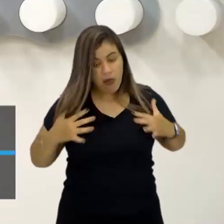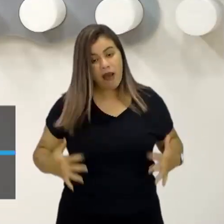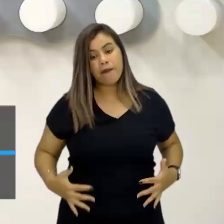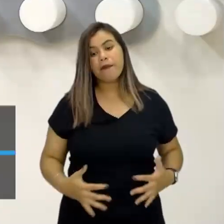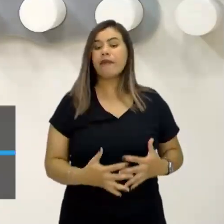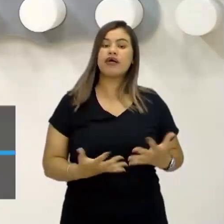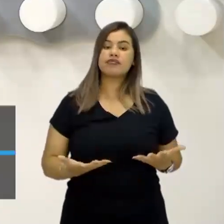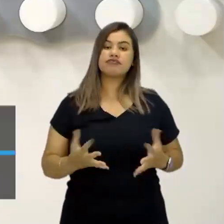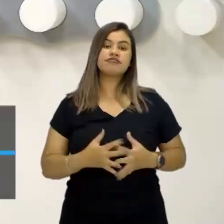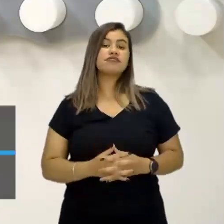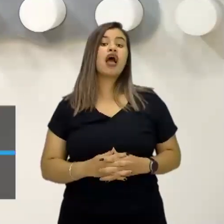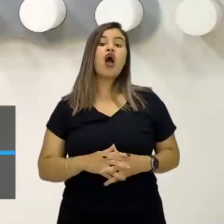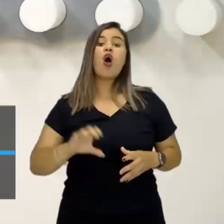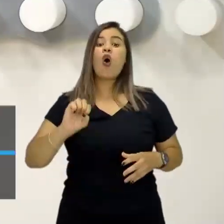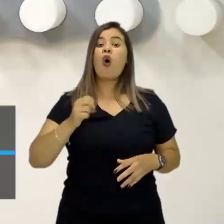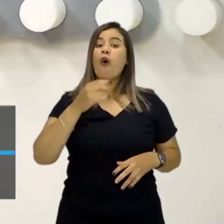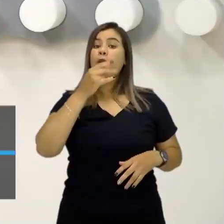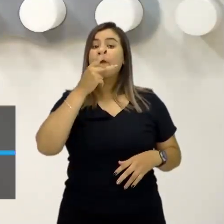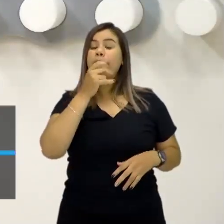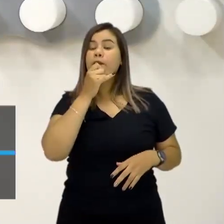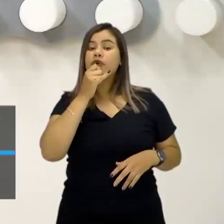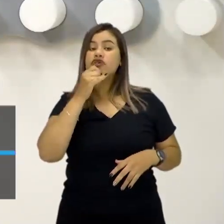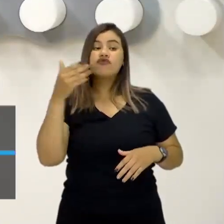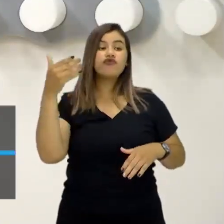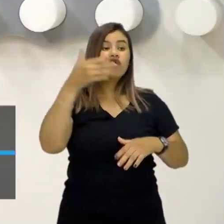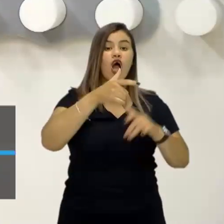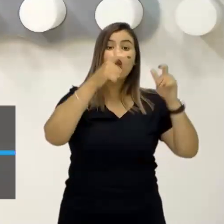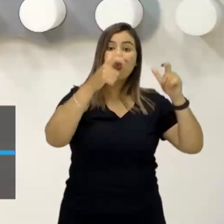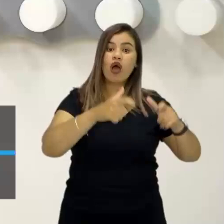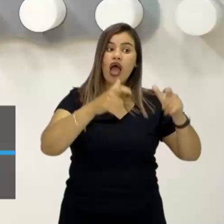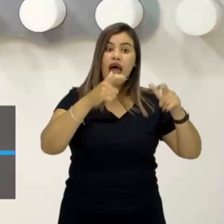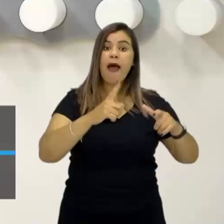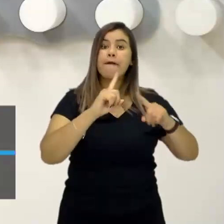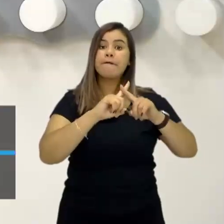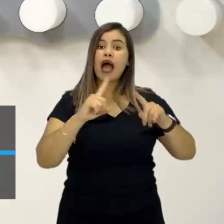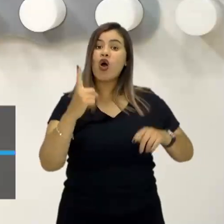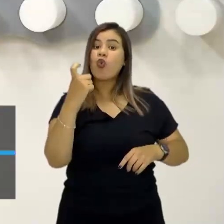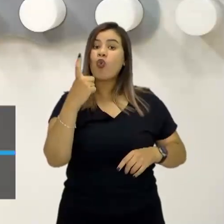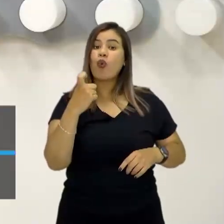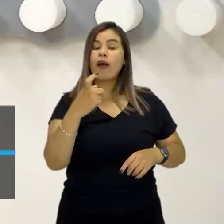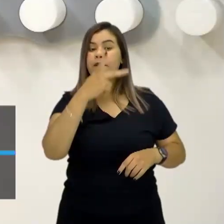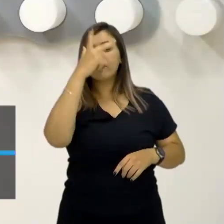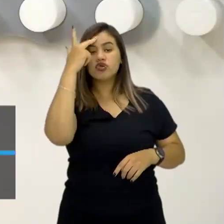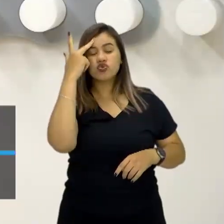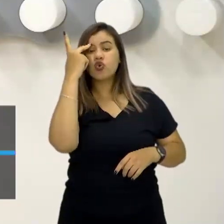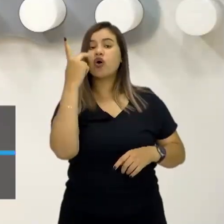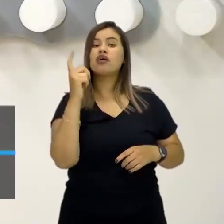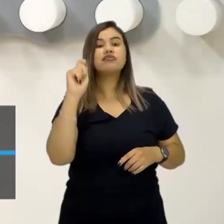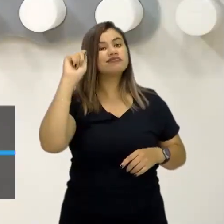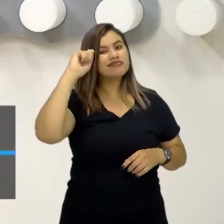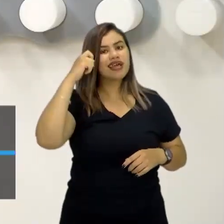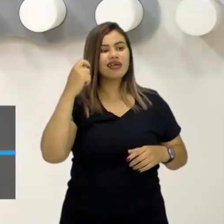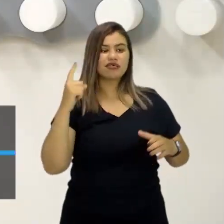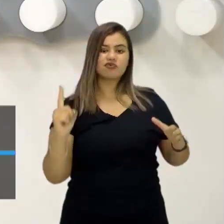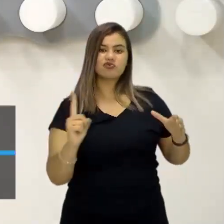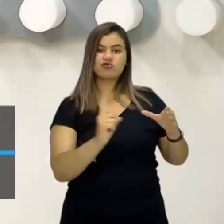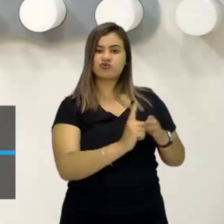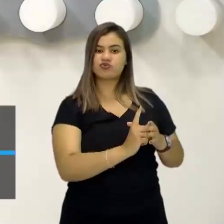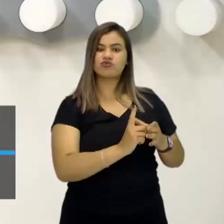determinado ambiente e ela é a única pessoa negra, ou ela entra em um determinado ambiente e as únicas